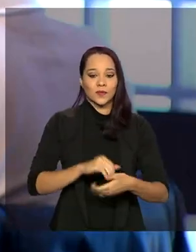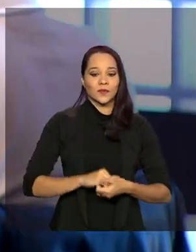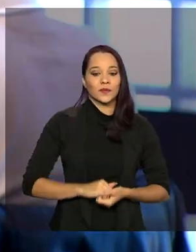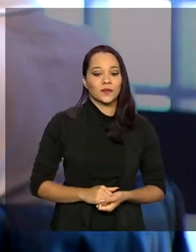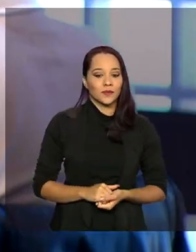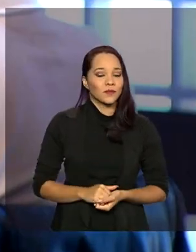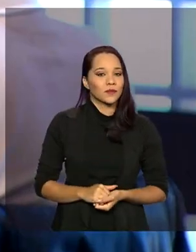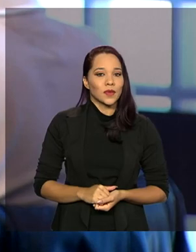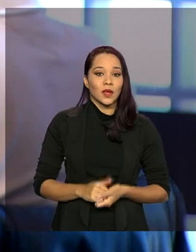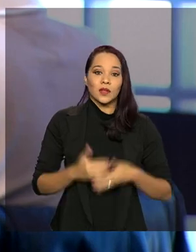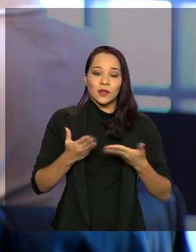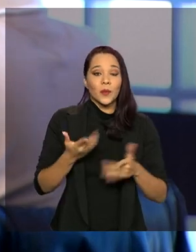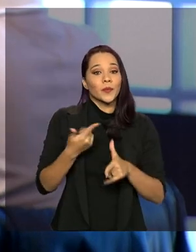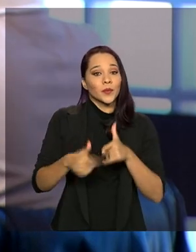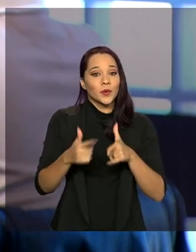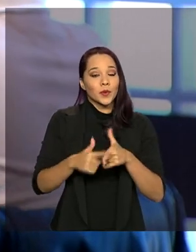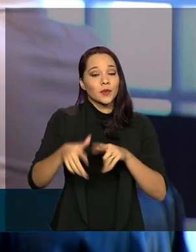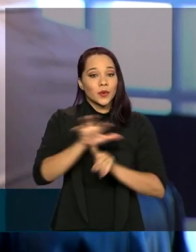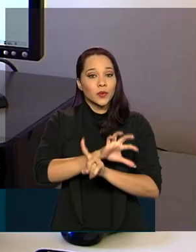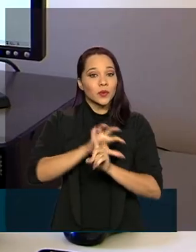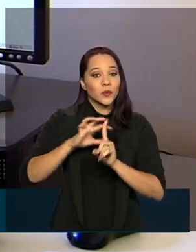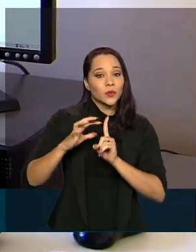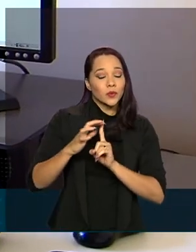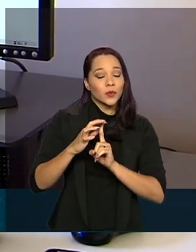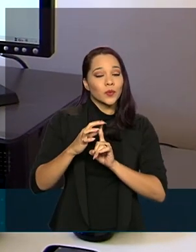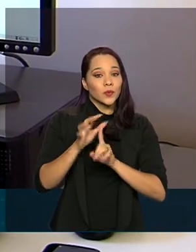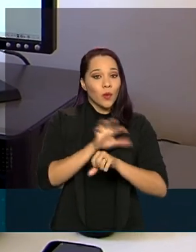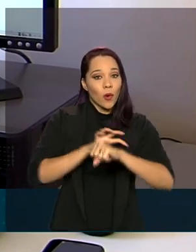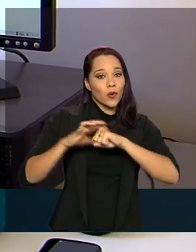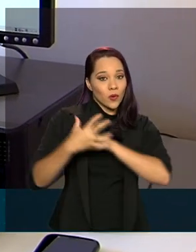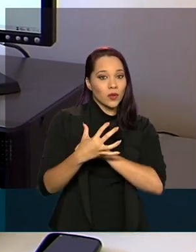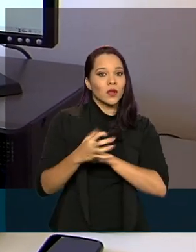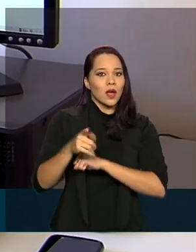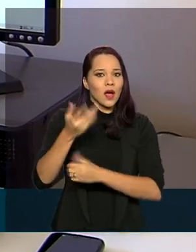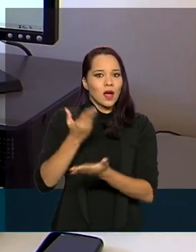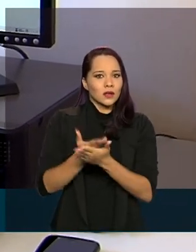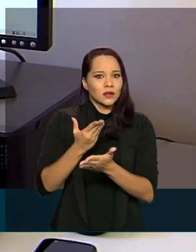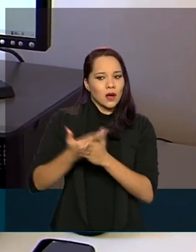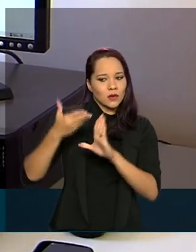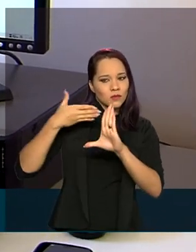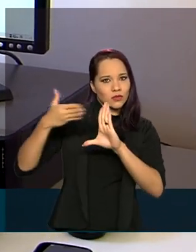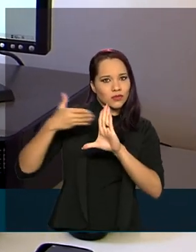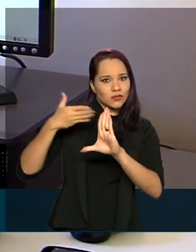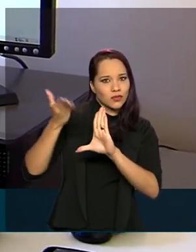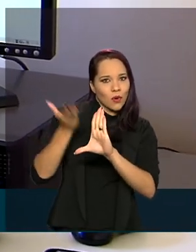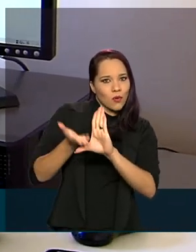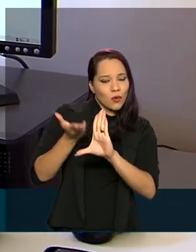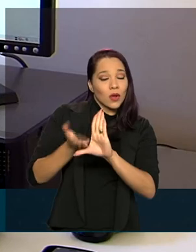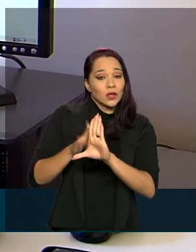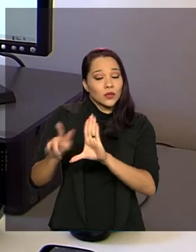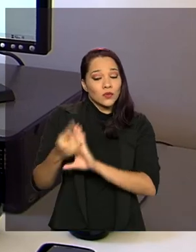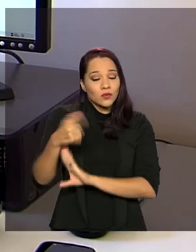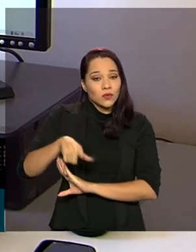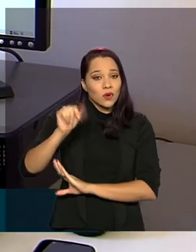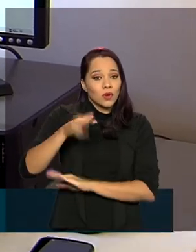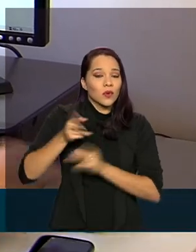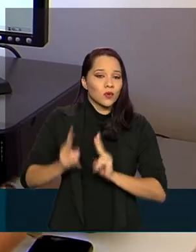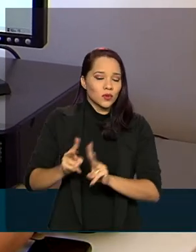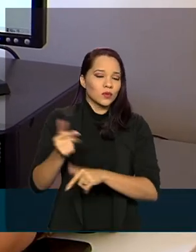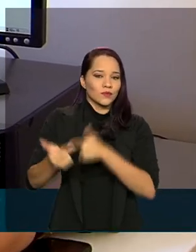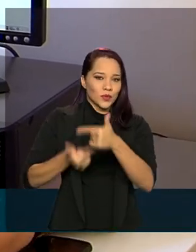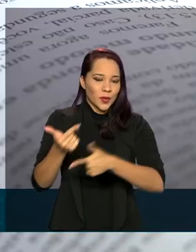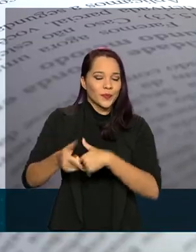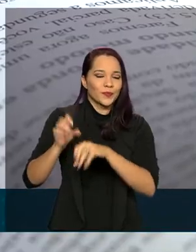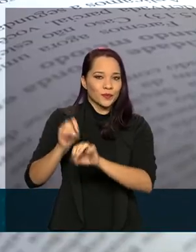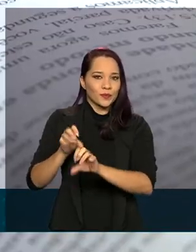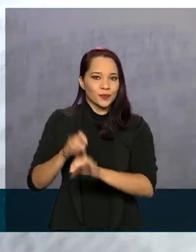Por causa da pandemia de coronavírus, as aulas online têm sido a única alternativa para a continuação das atividades